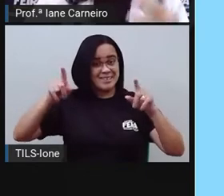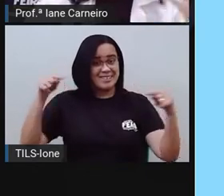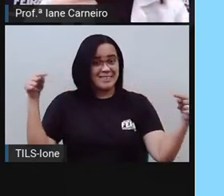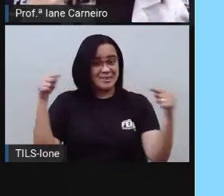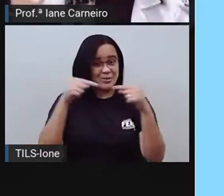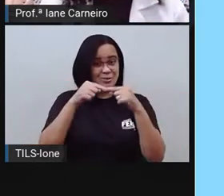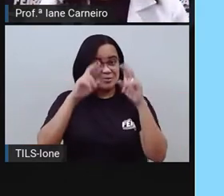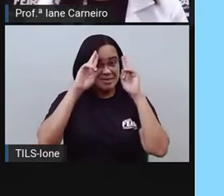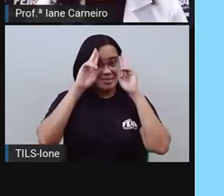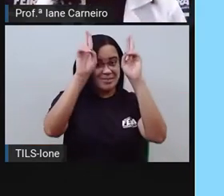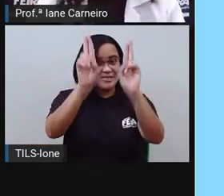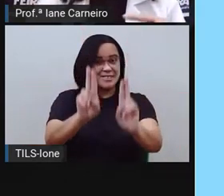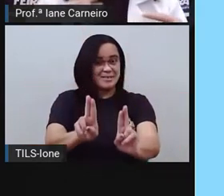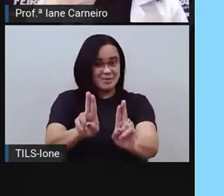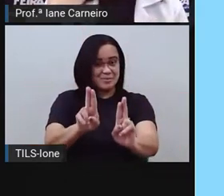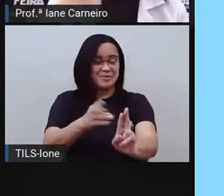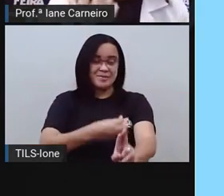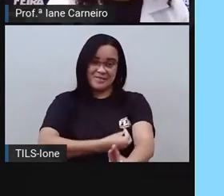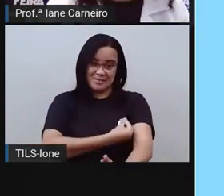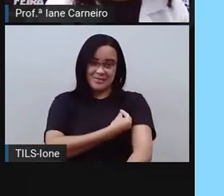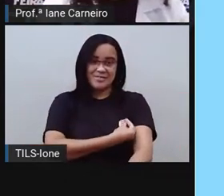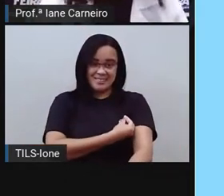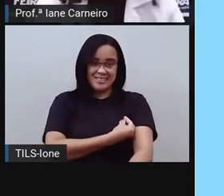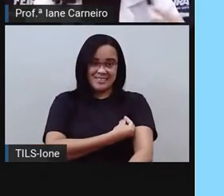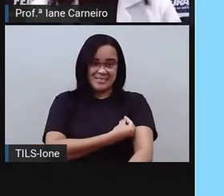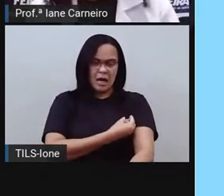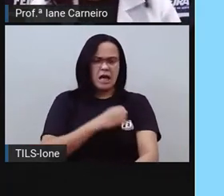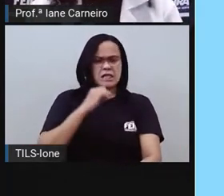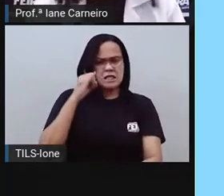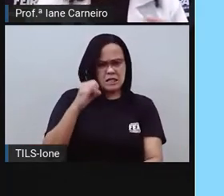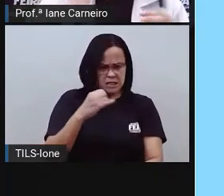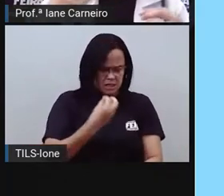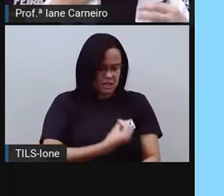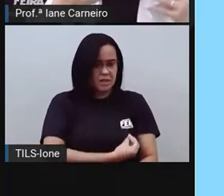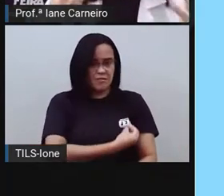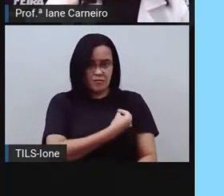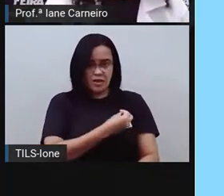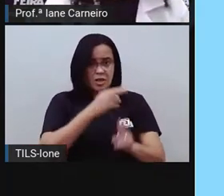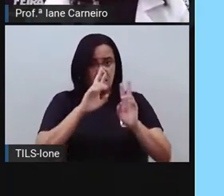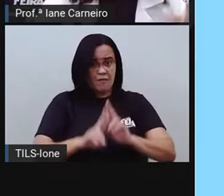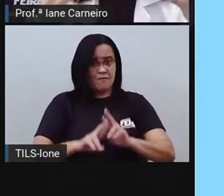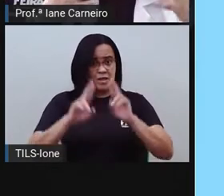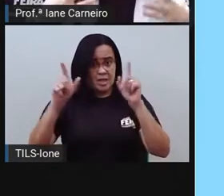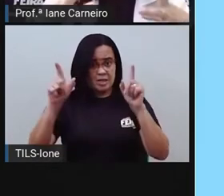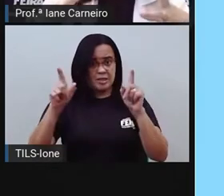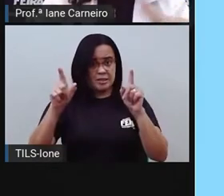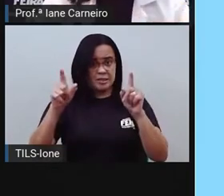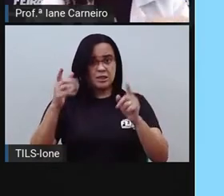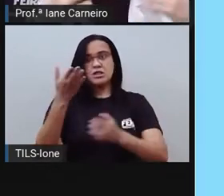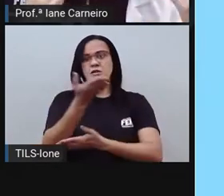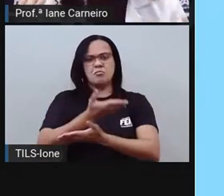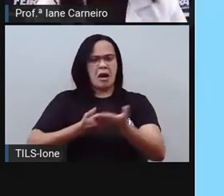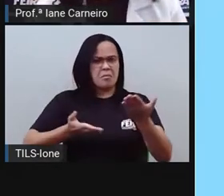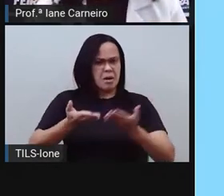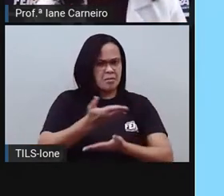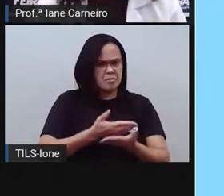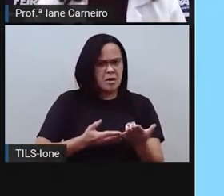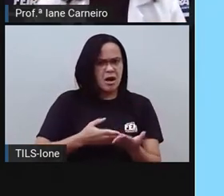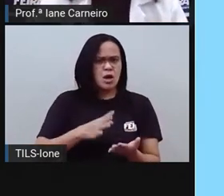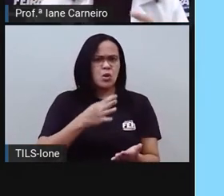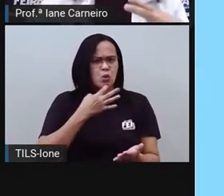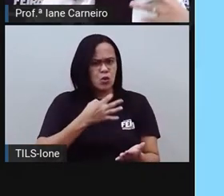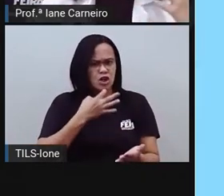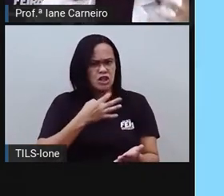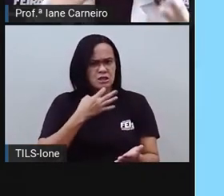E quando a gente convive, né, com o diferente, com o outro, a gente aprende, aprende novas coisas,